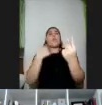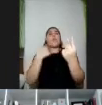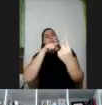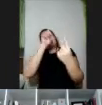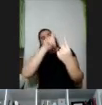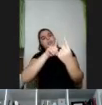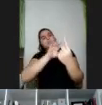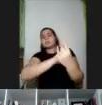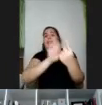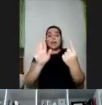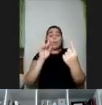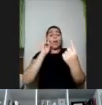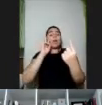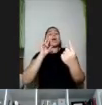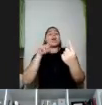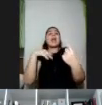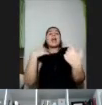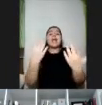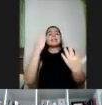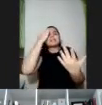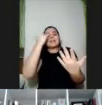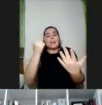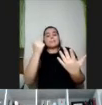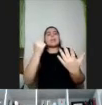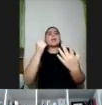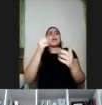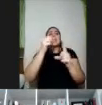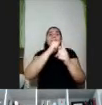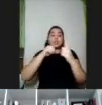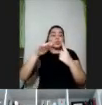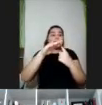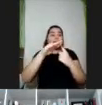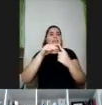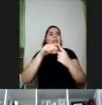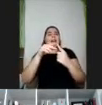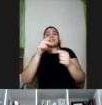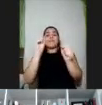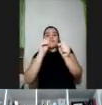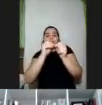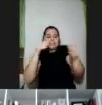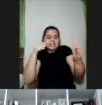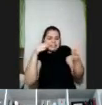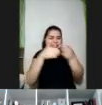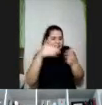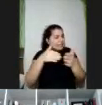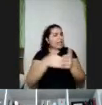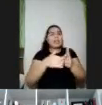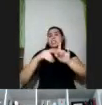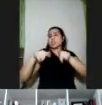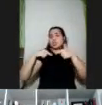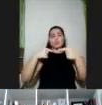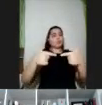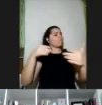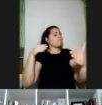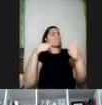A grande questão é, a sociedade impõe barreiras, barreiras físicas, barreiras atitudinais, que impedem o acesso de uma